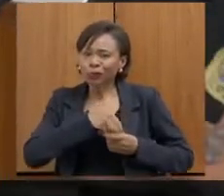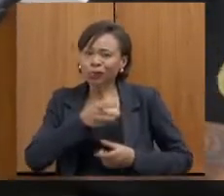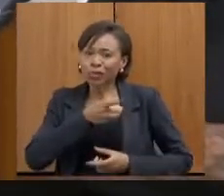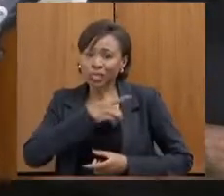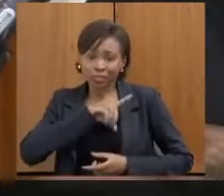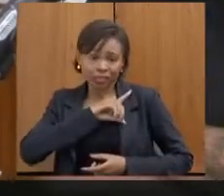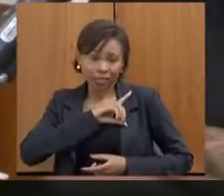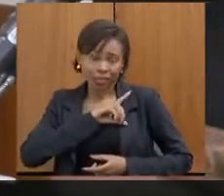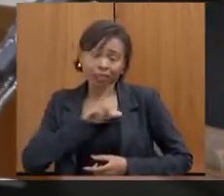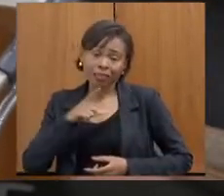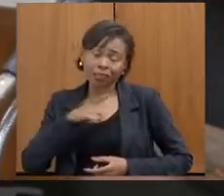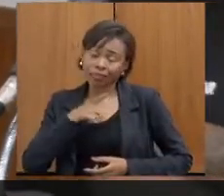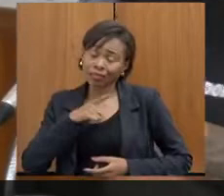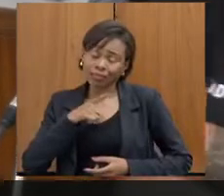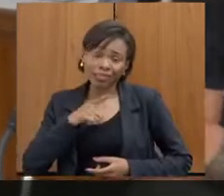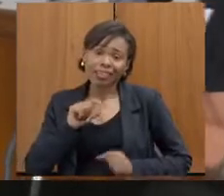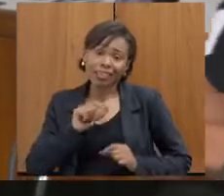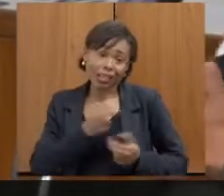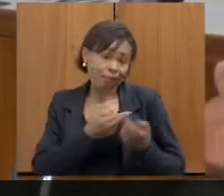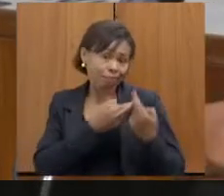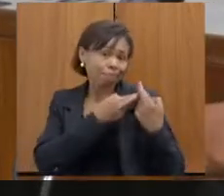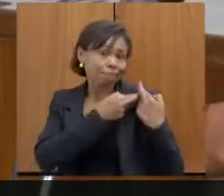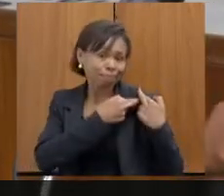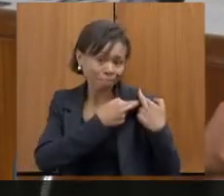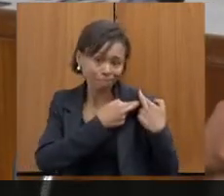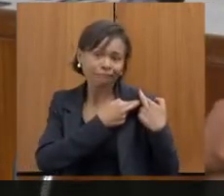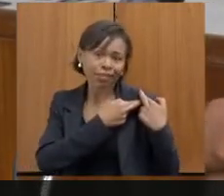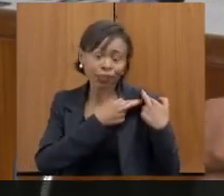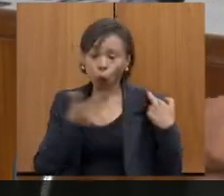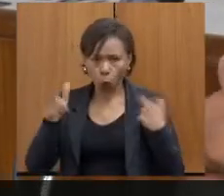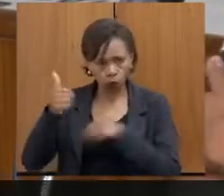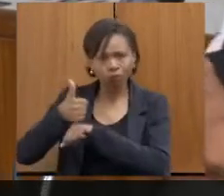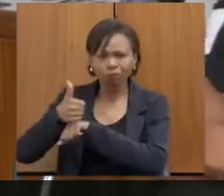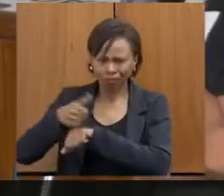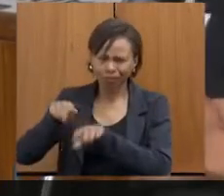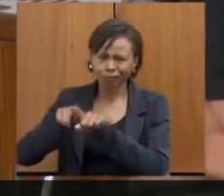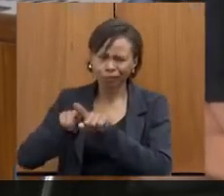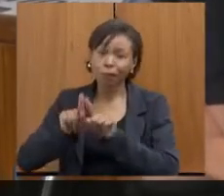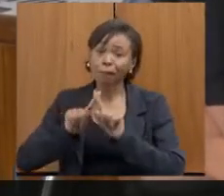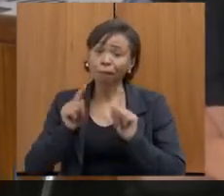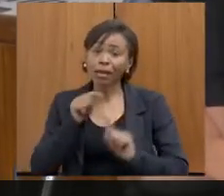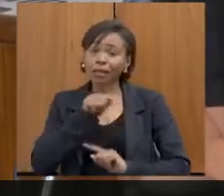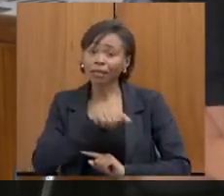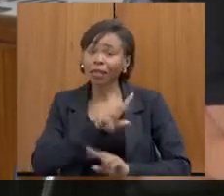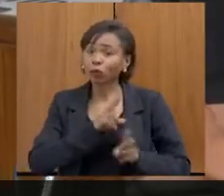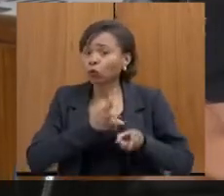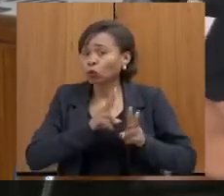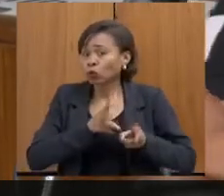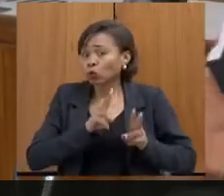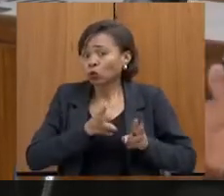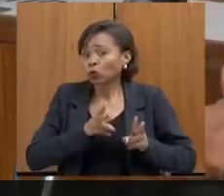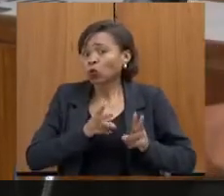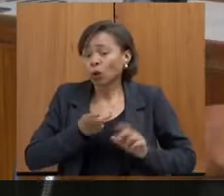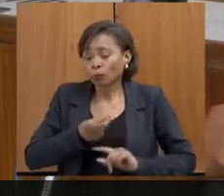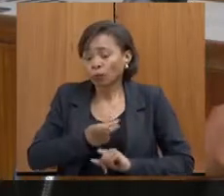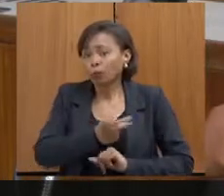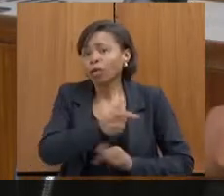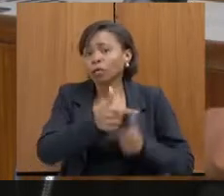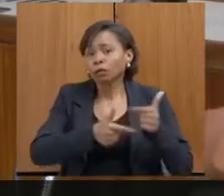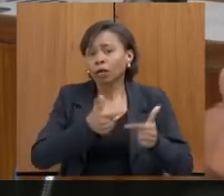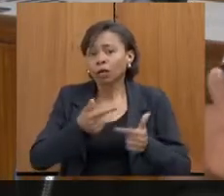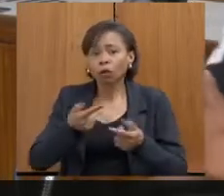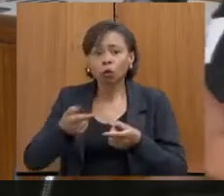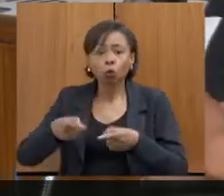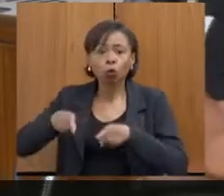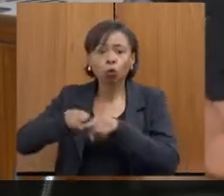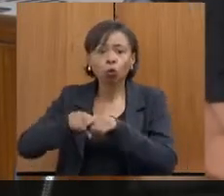o comprometimento, e não que os outros profissionais não sejam, mas responsabilização, e você ter a certeza da continuidade de um trabalho. Porque um convênio, ele pode acabar amanhã.